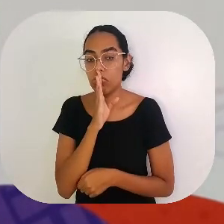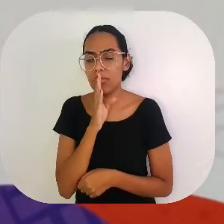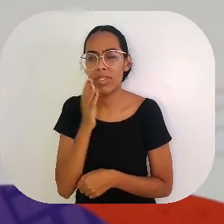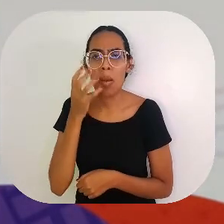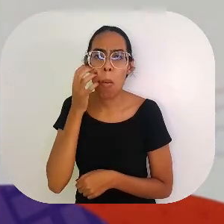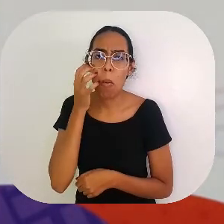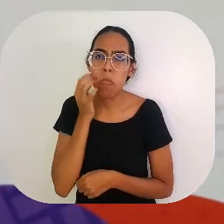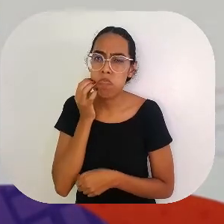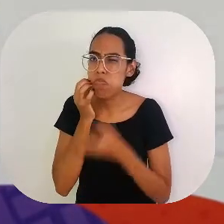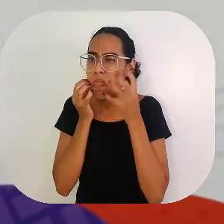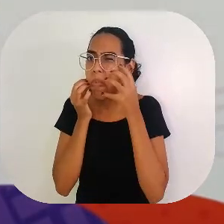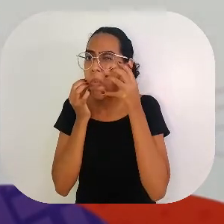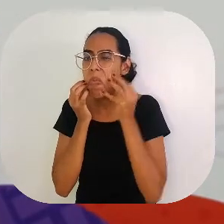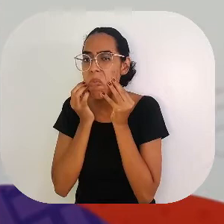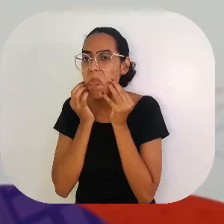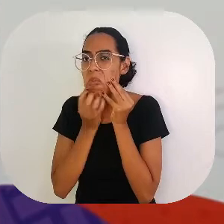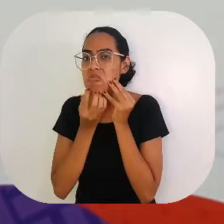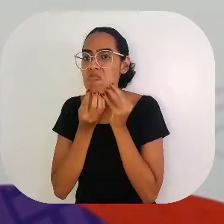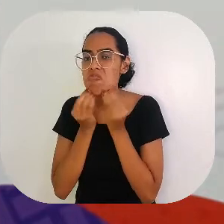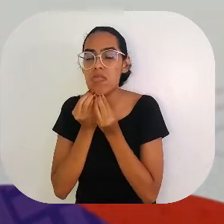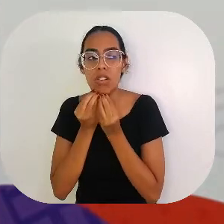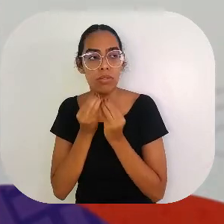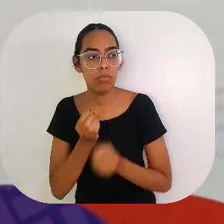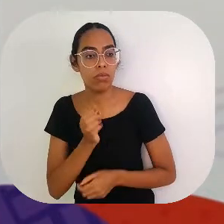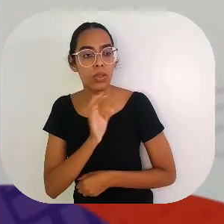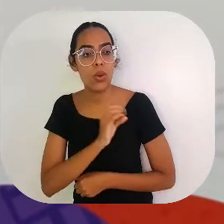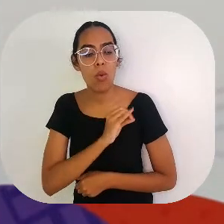amassado, todo rasgado da queda e disse,